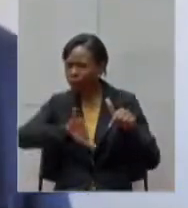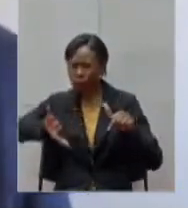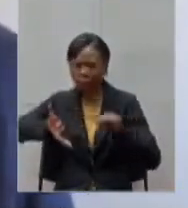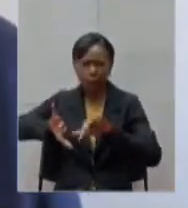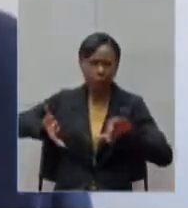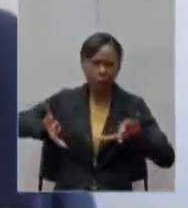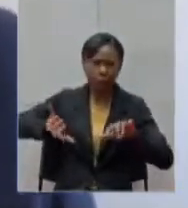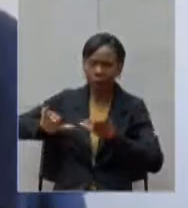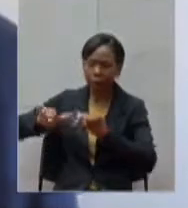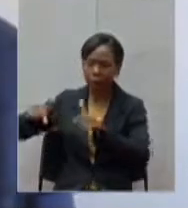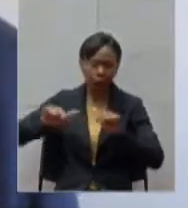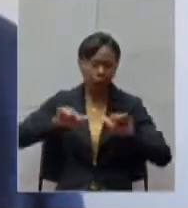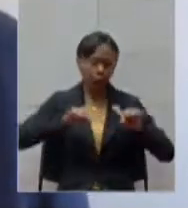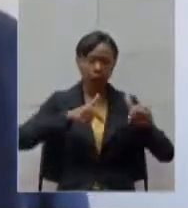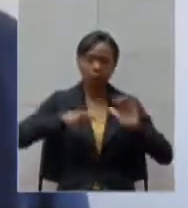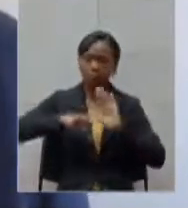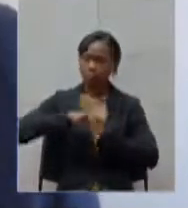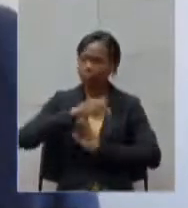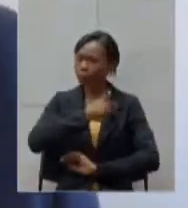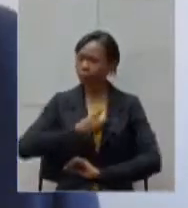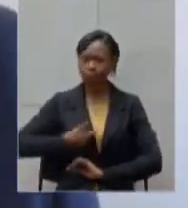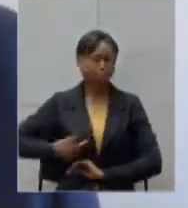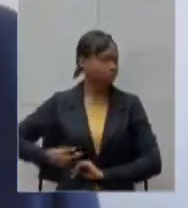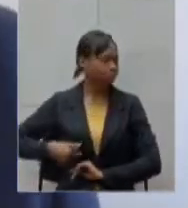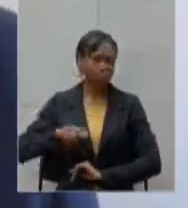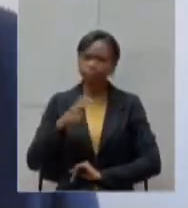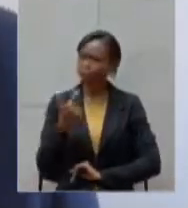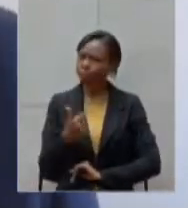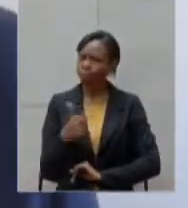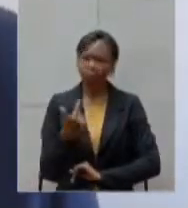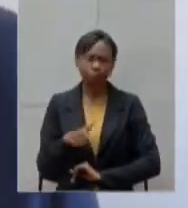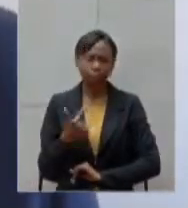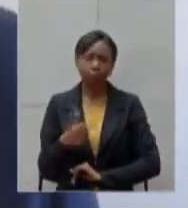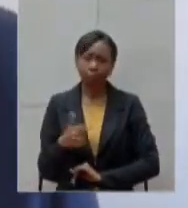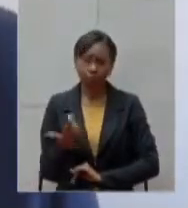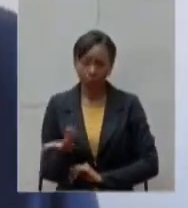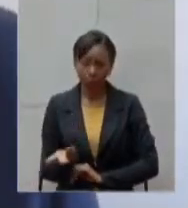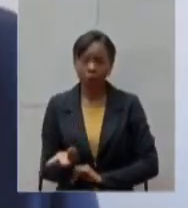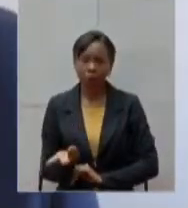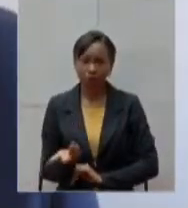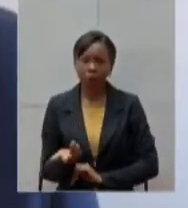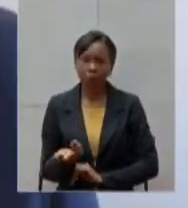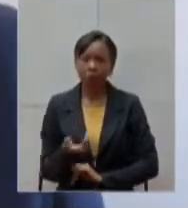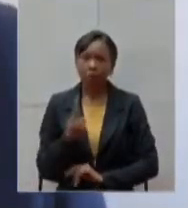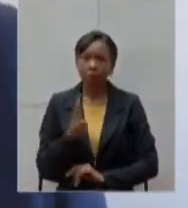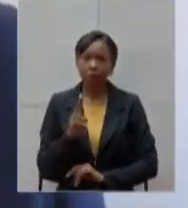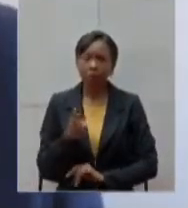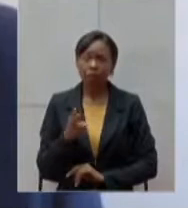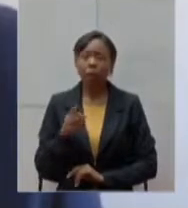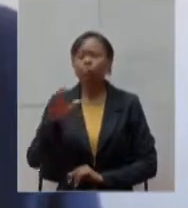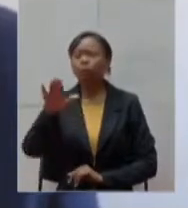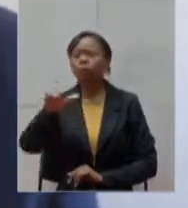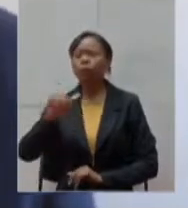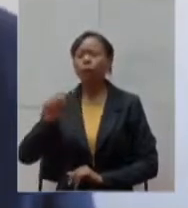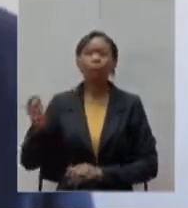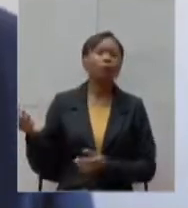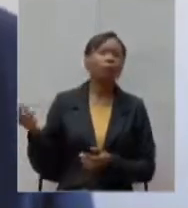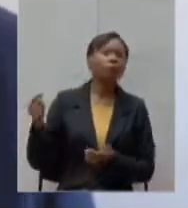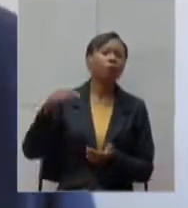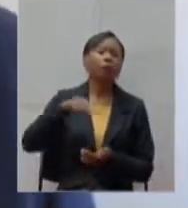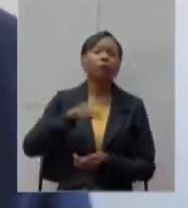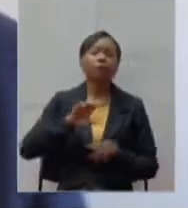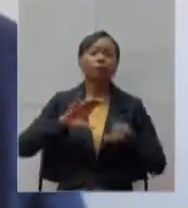efetiva do governo que toda vez que obviamente é chamado presta conta na Assembleia Legislativa mas na